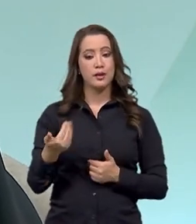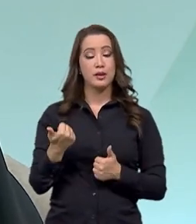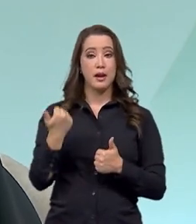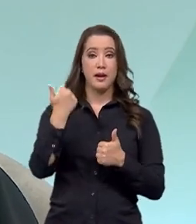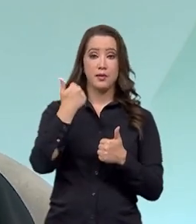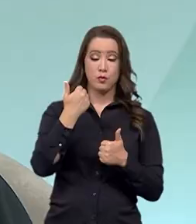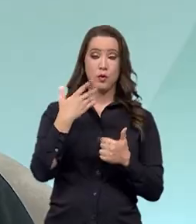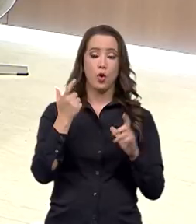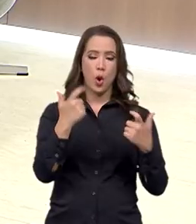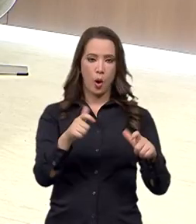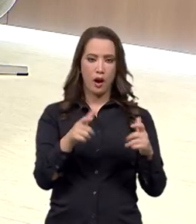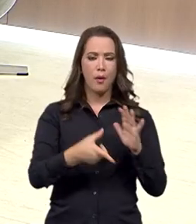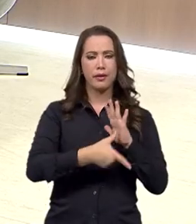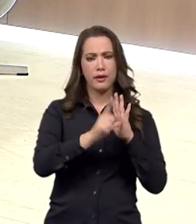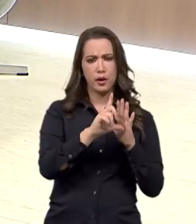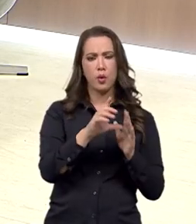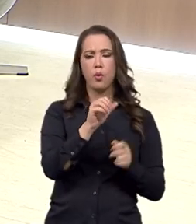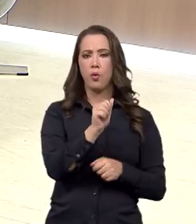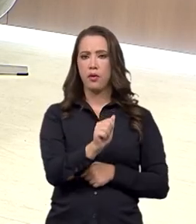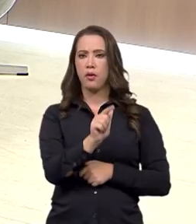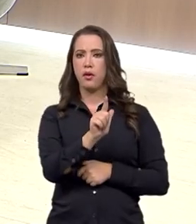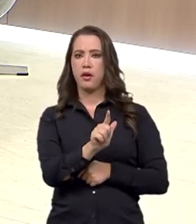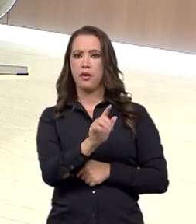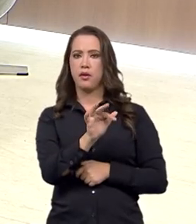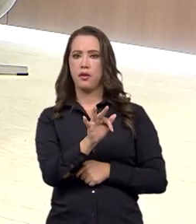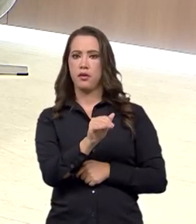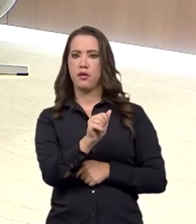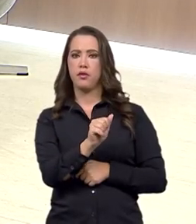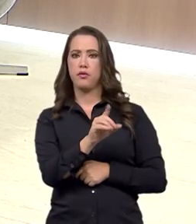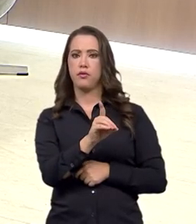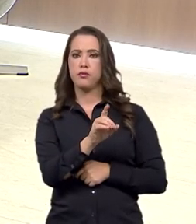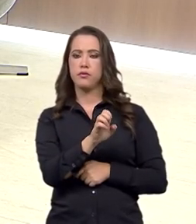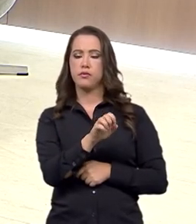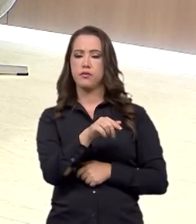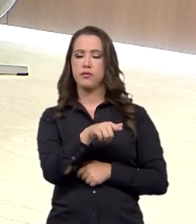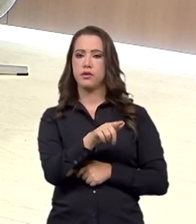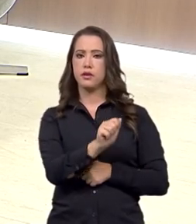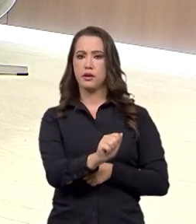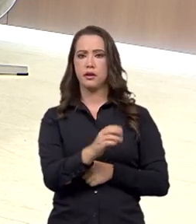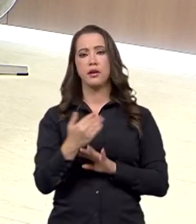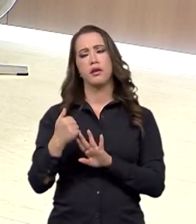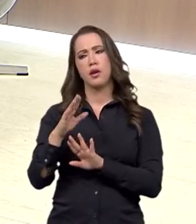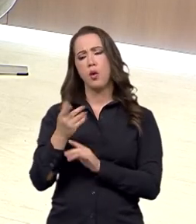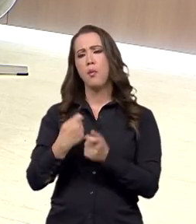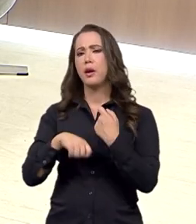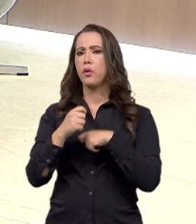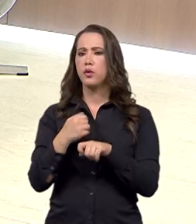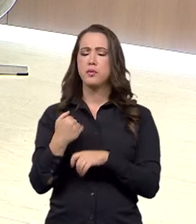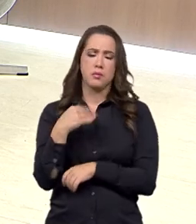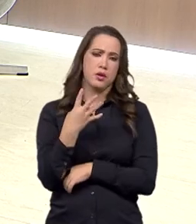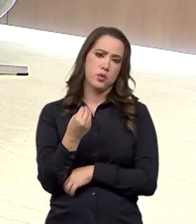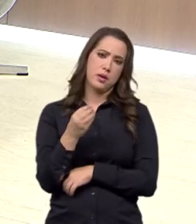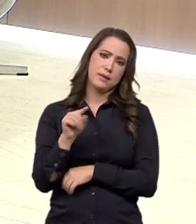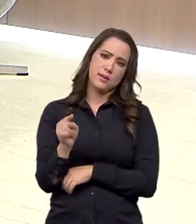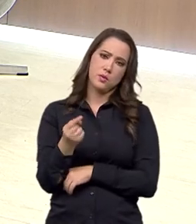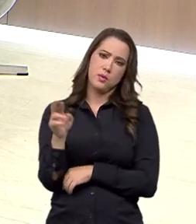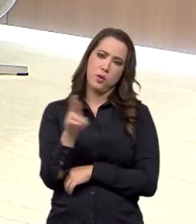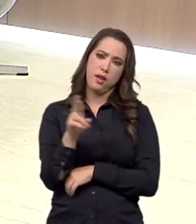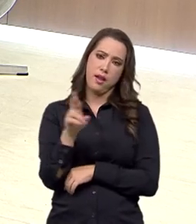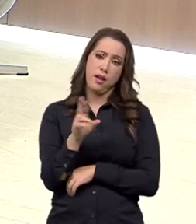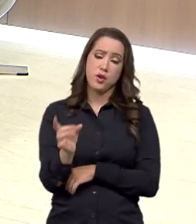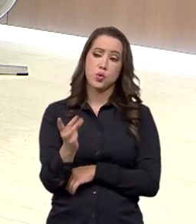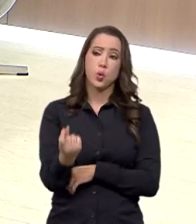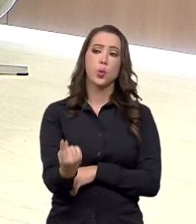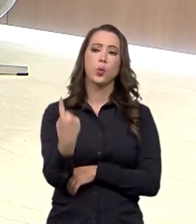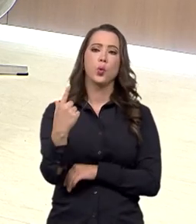alfândega. Então, gente deixa aí, traz uma economia de mais de 400 mil reais em aluguel somente em Santa